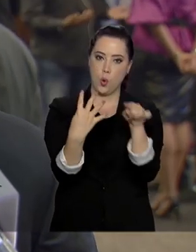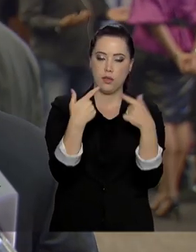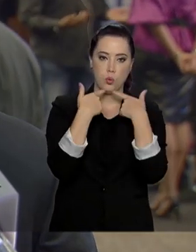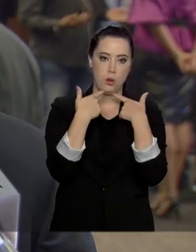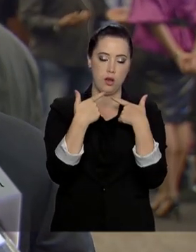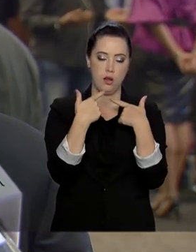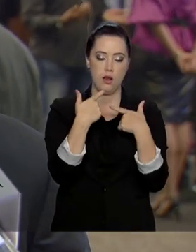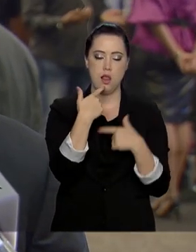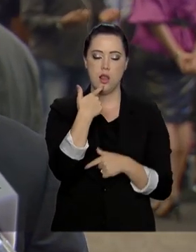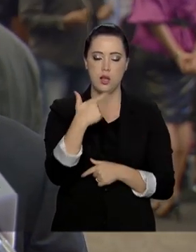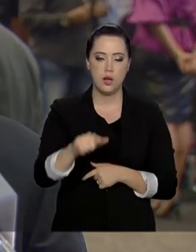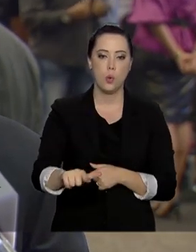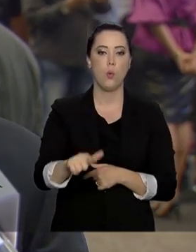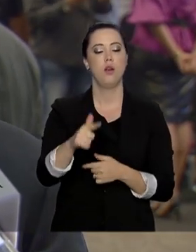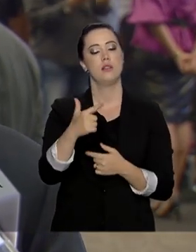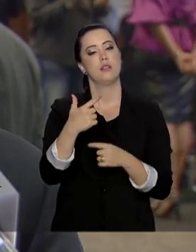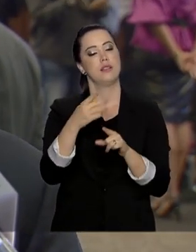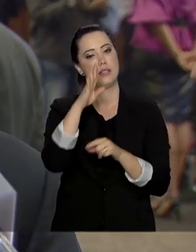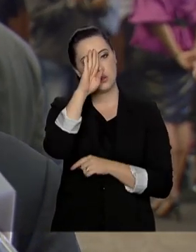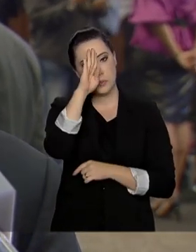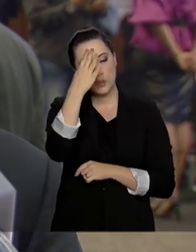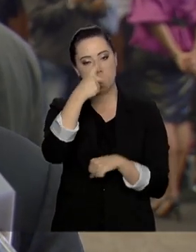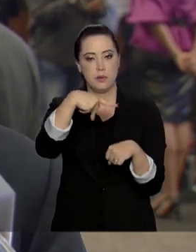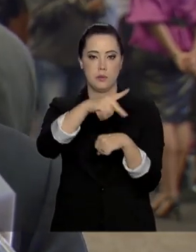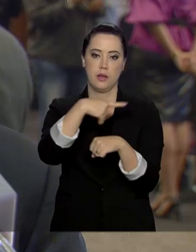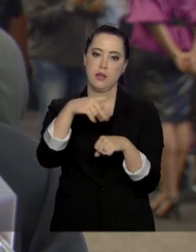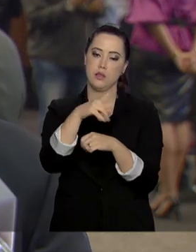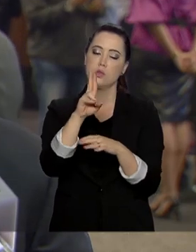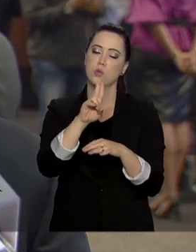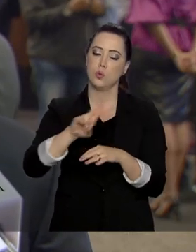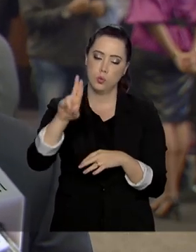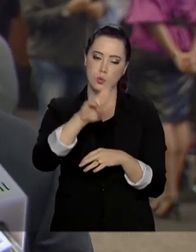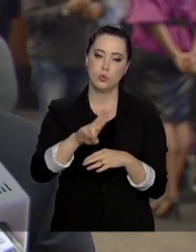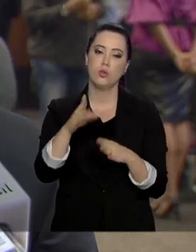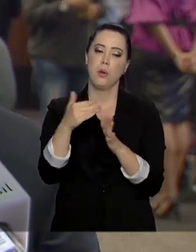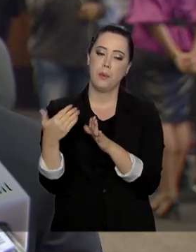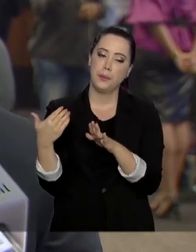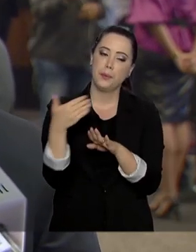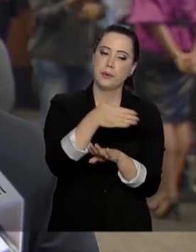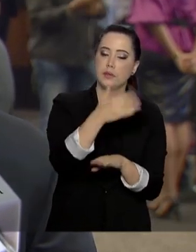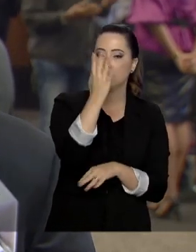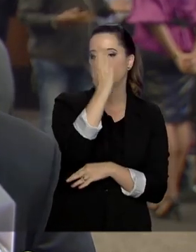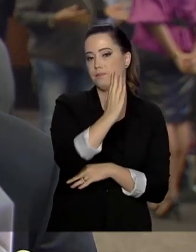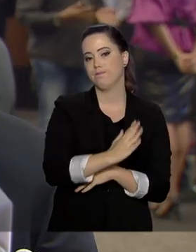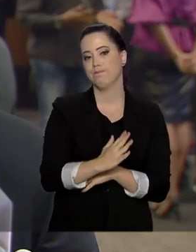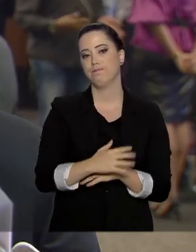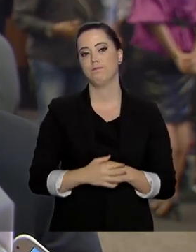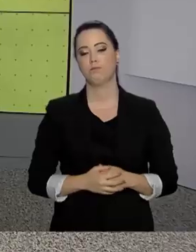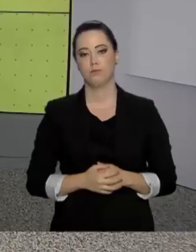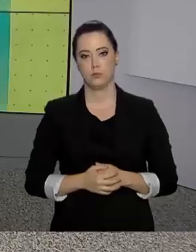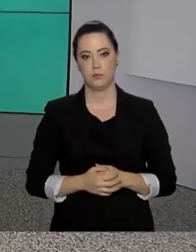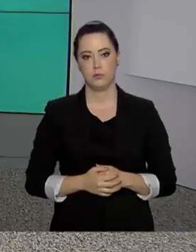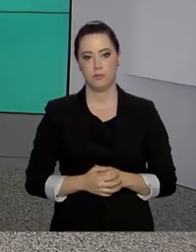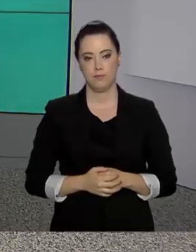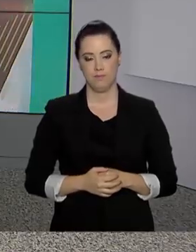os idiomas das principais nacionalidades que hoje solicitam reconhecimento da condição de refugiado no país.